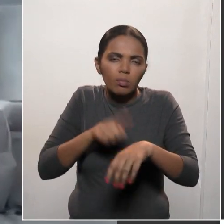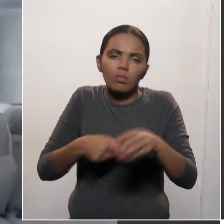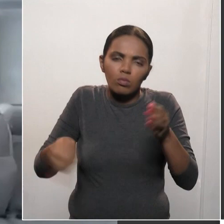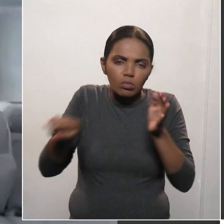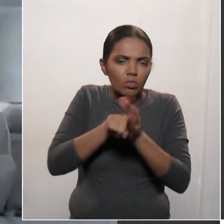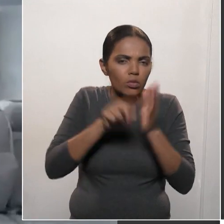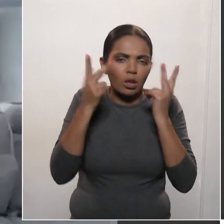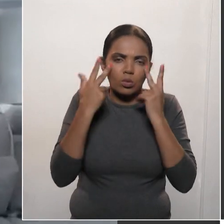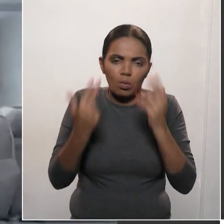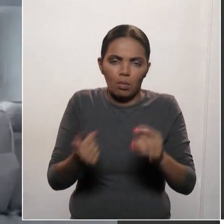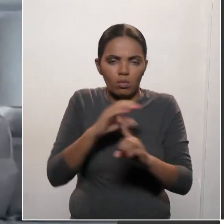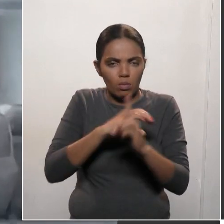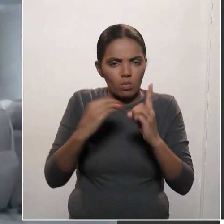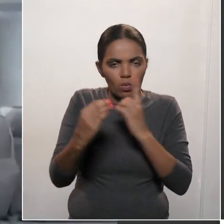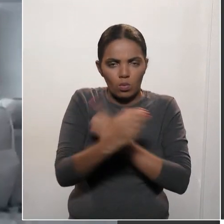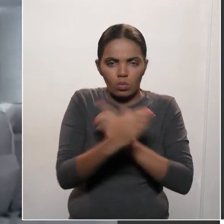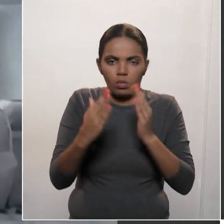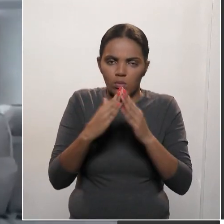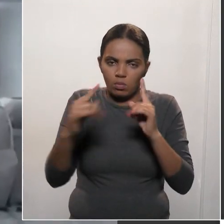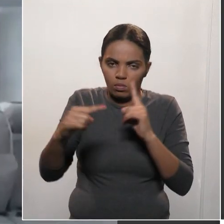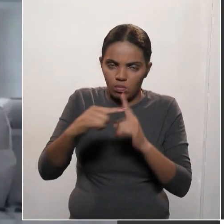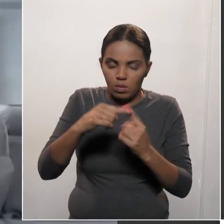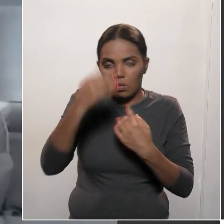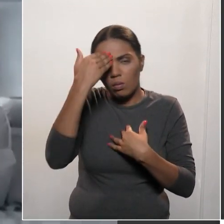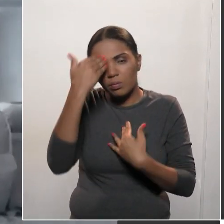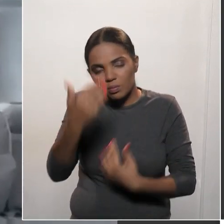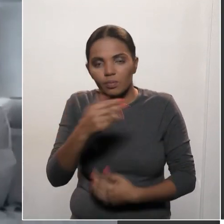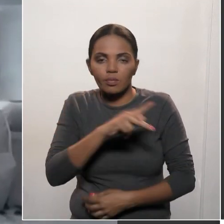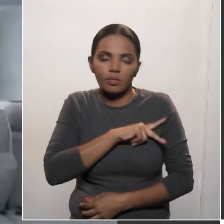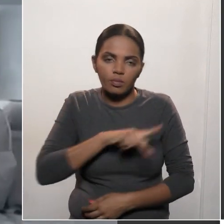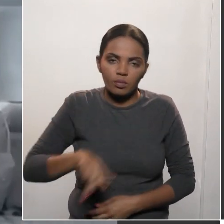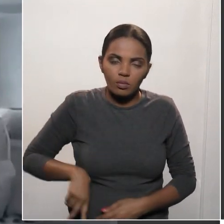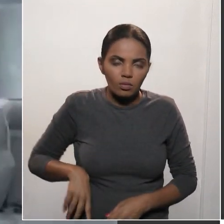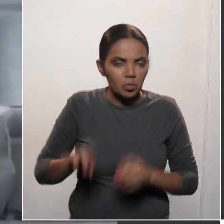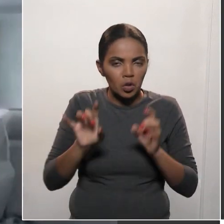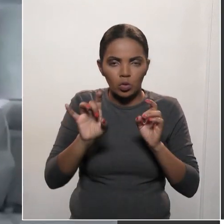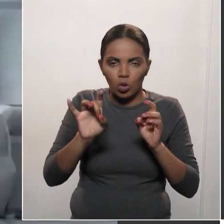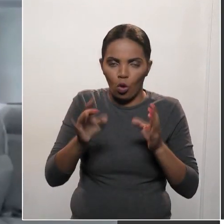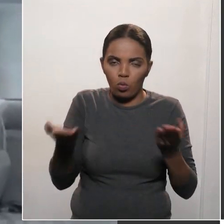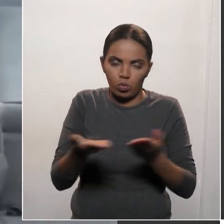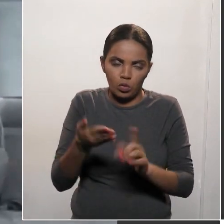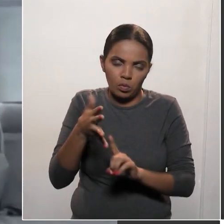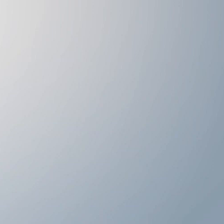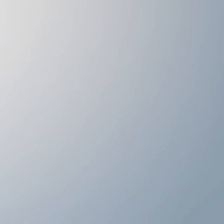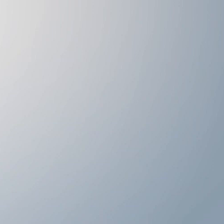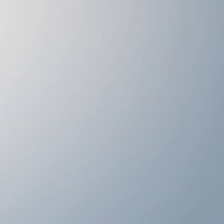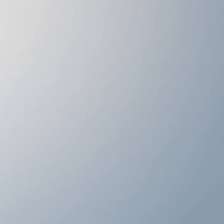os cultos nas nossas igrejas. Muito obrigada, presidente. Essa é a minha fala nessa tarde.